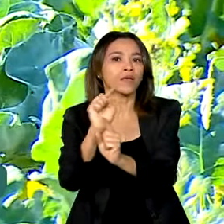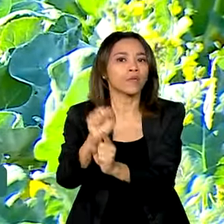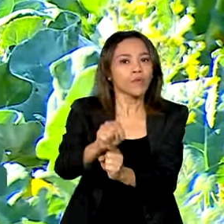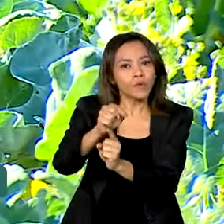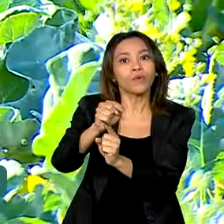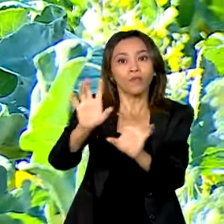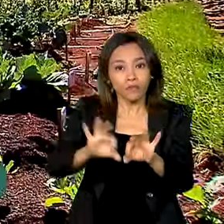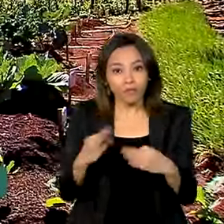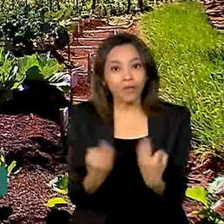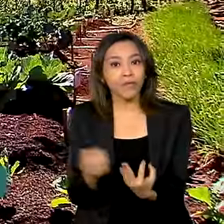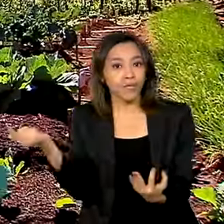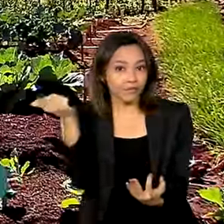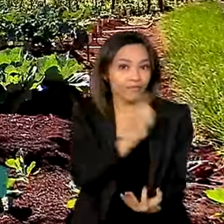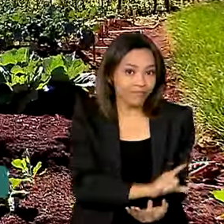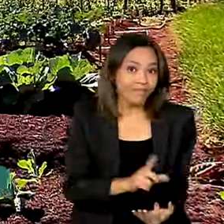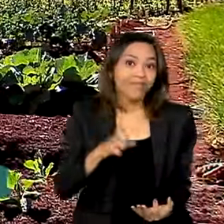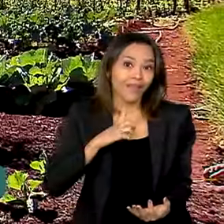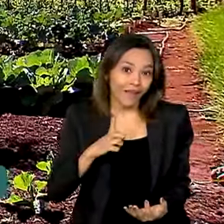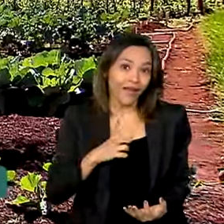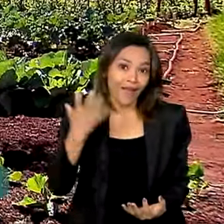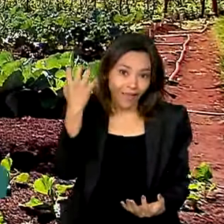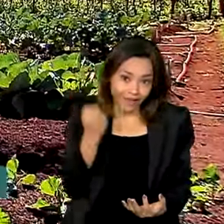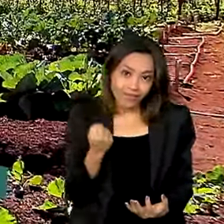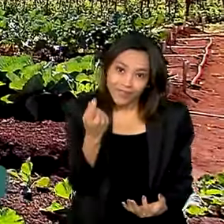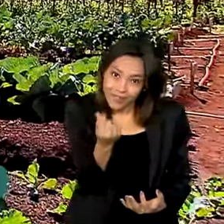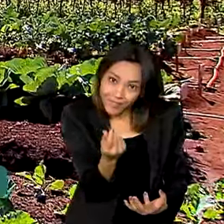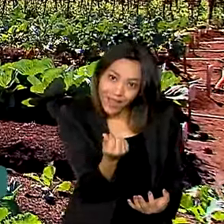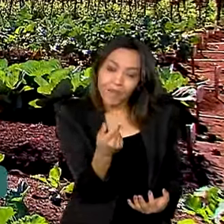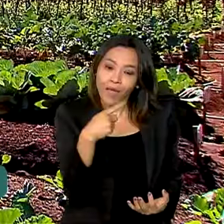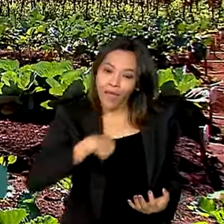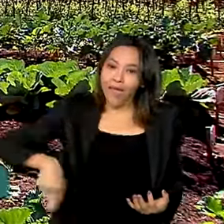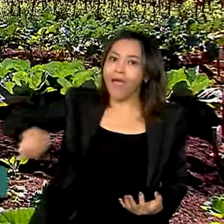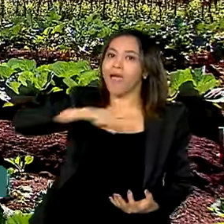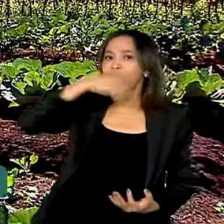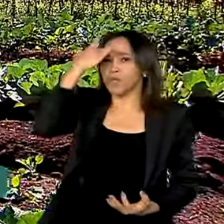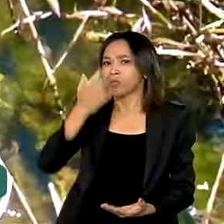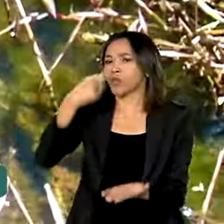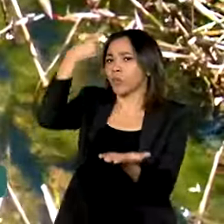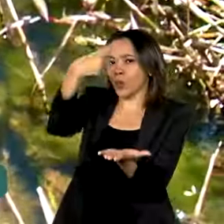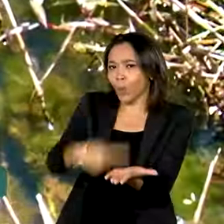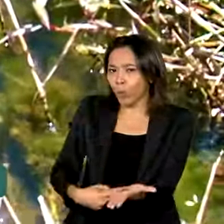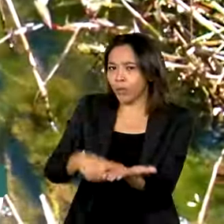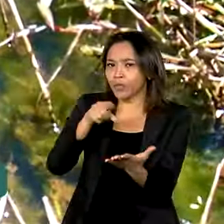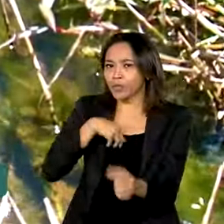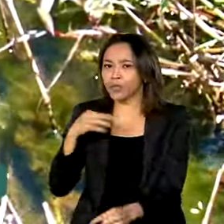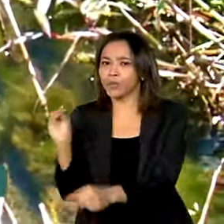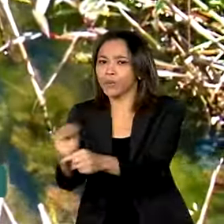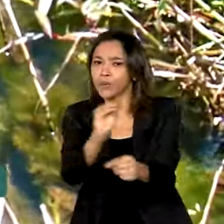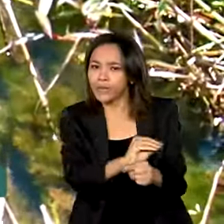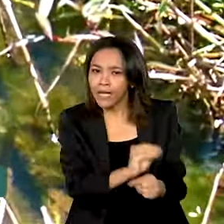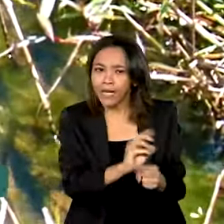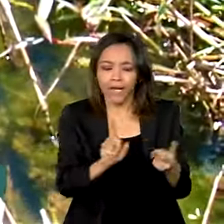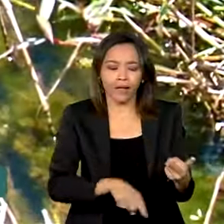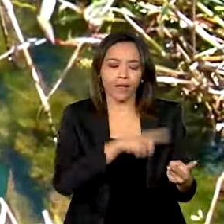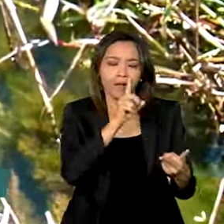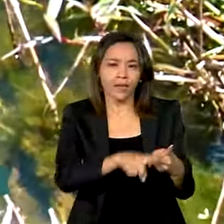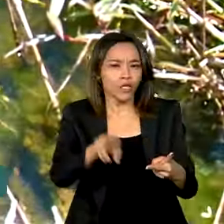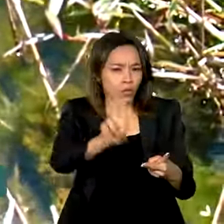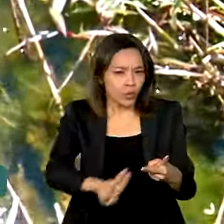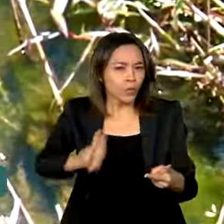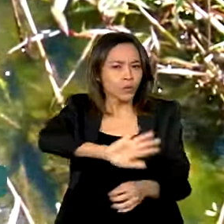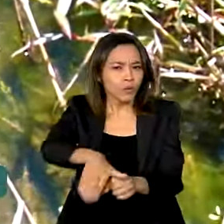beneficiadas. É gente que se compromete com a preservação, conservação e o uso